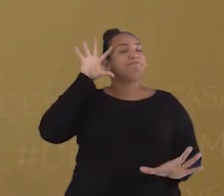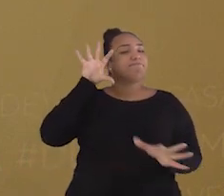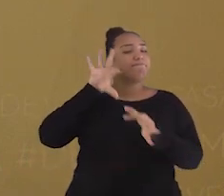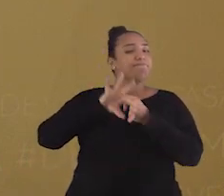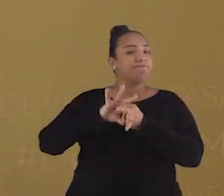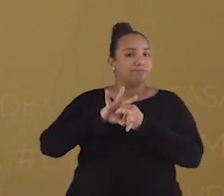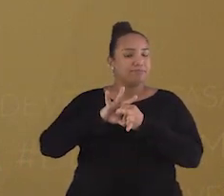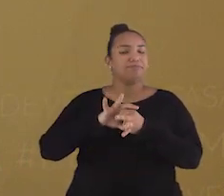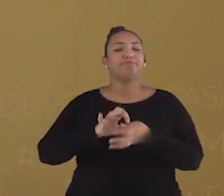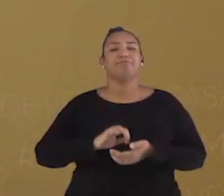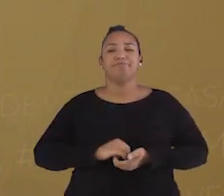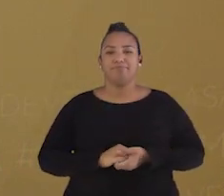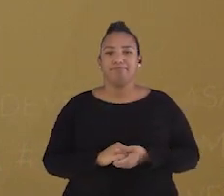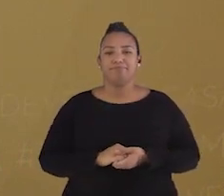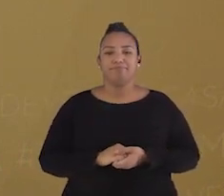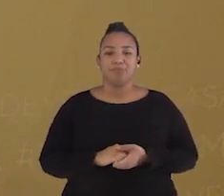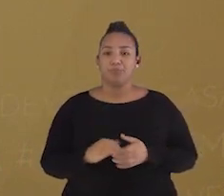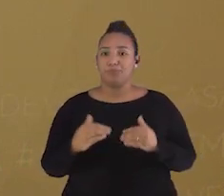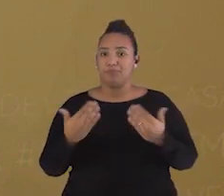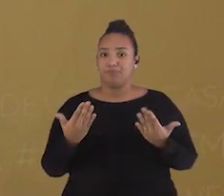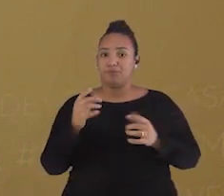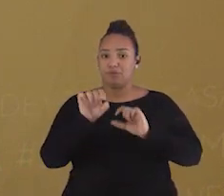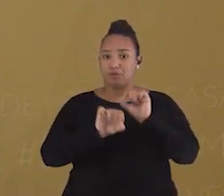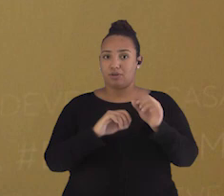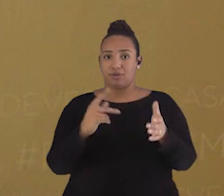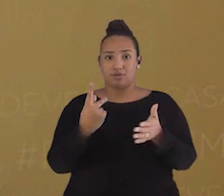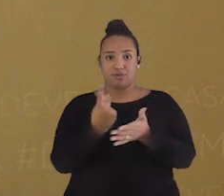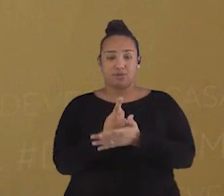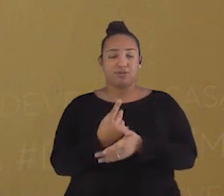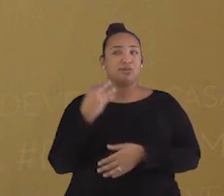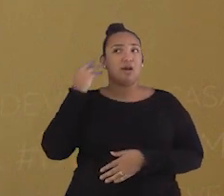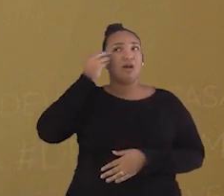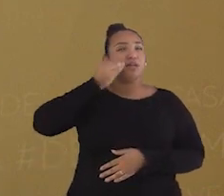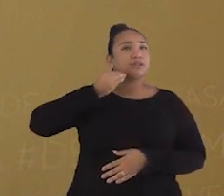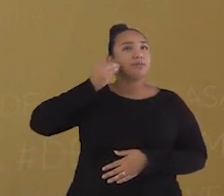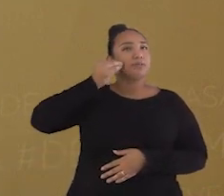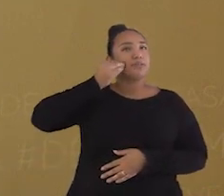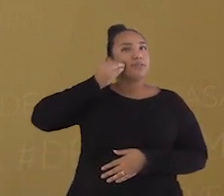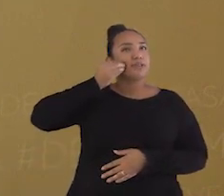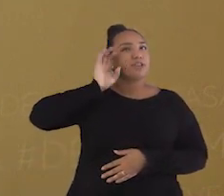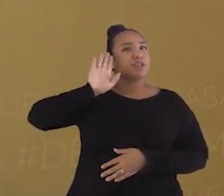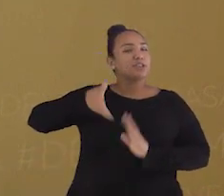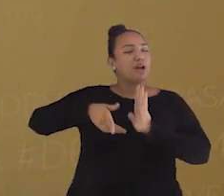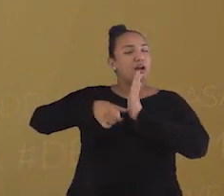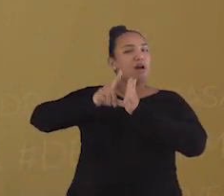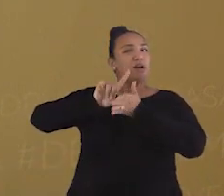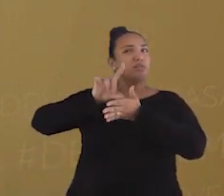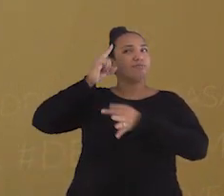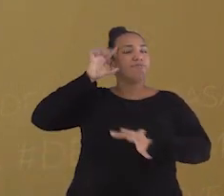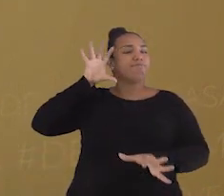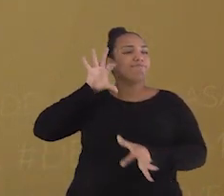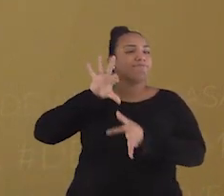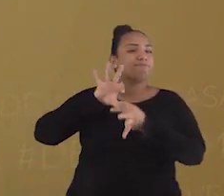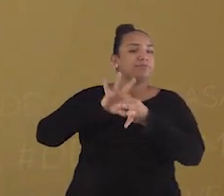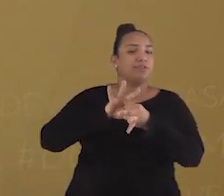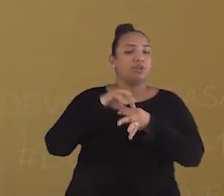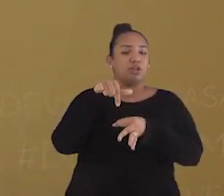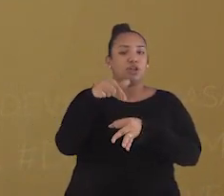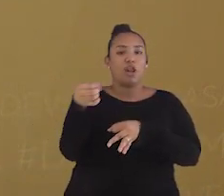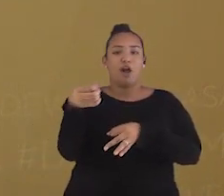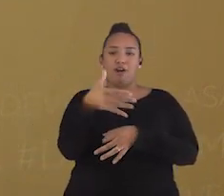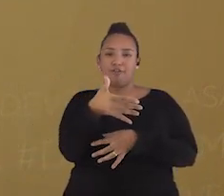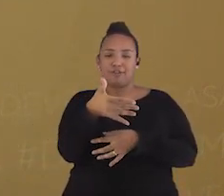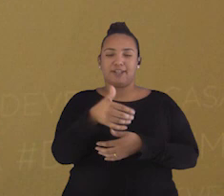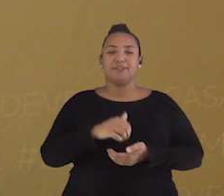conexões, ou seja, estamos interligando nossas experiências e construindo outras novas